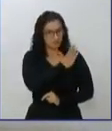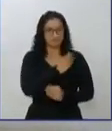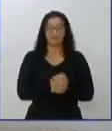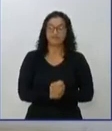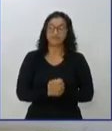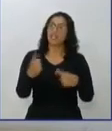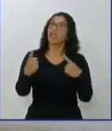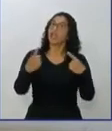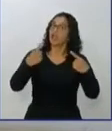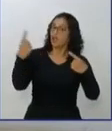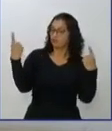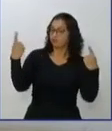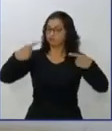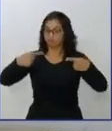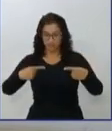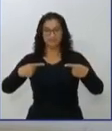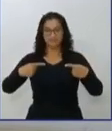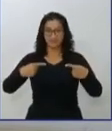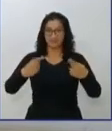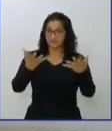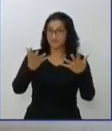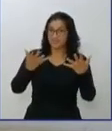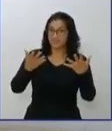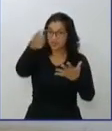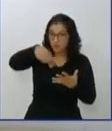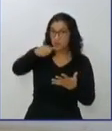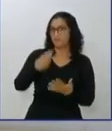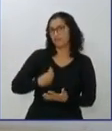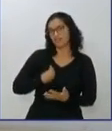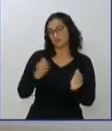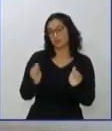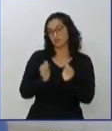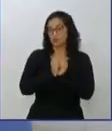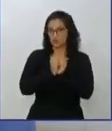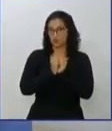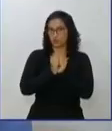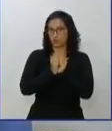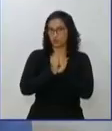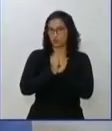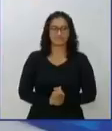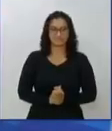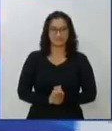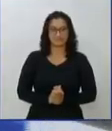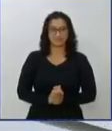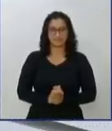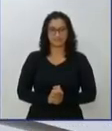esse que eu vou intermediar e espero que o senhor esteja aqui conosco. Obrigado. Muito obrigado. Até mais. A gente vai dando sequência aqui no Povo na TV.